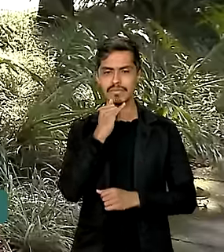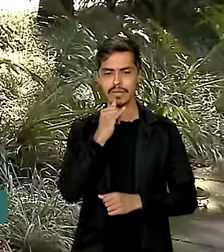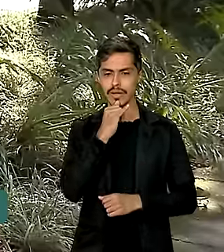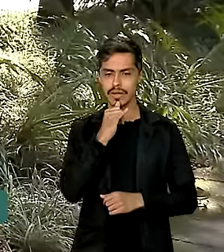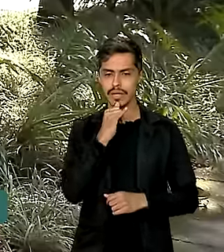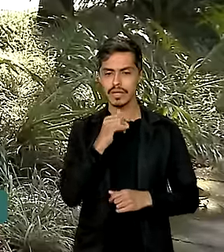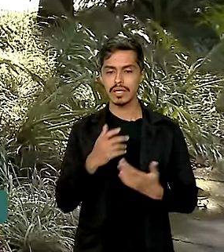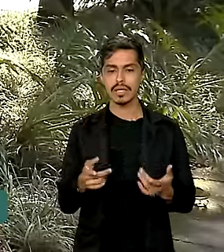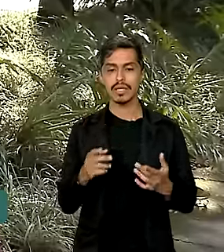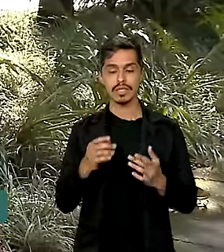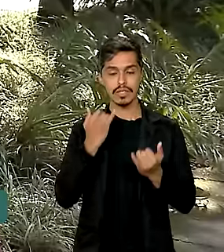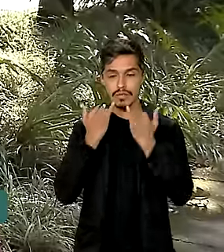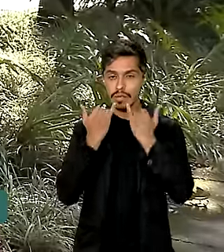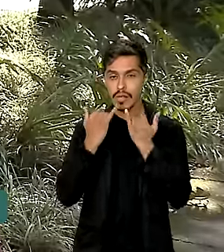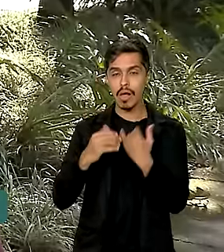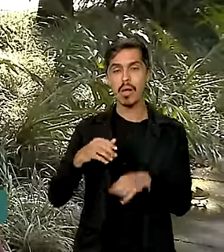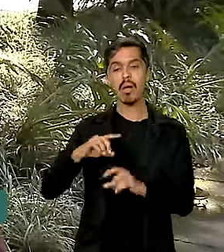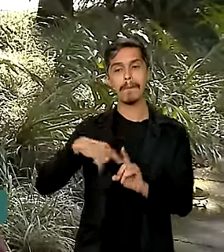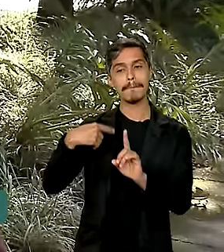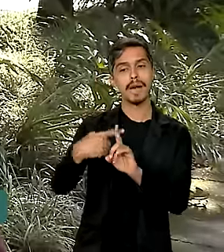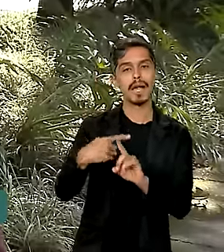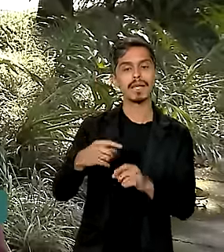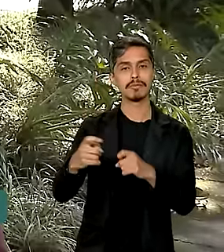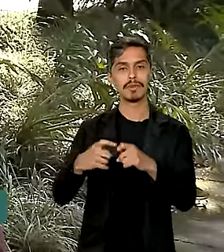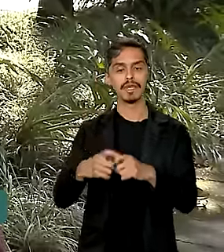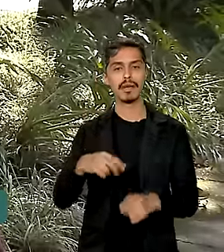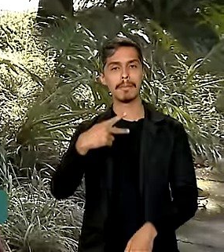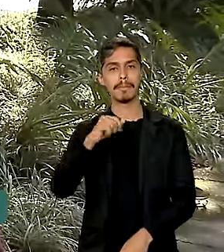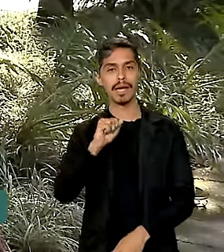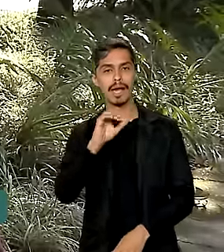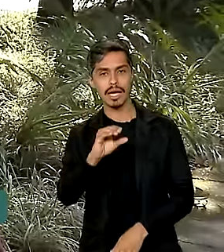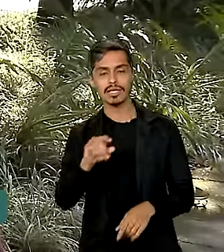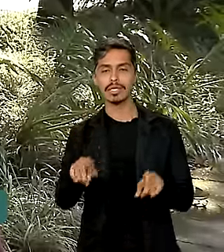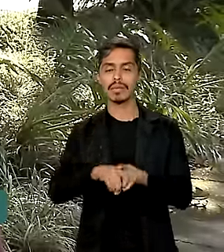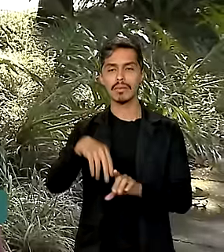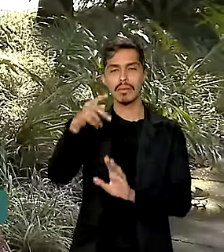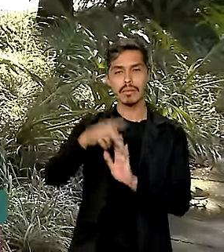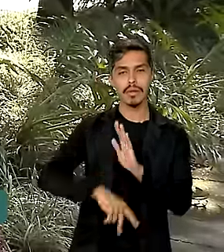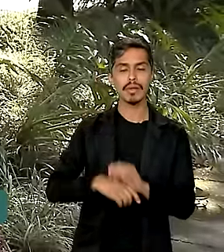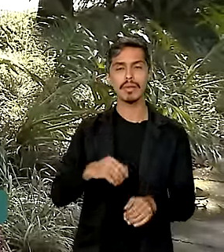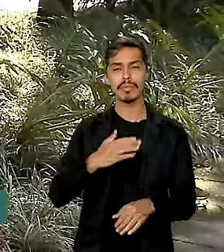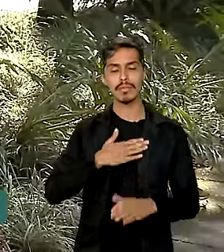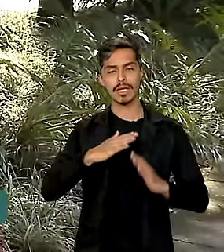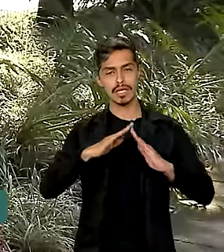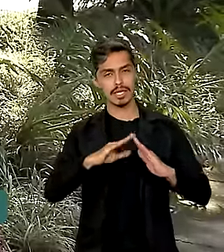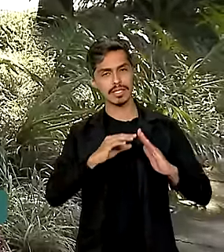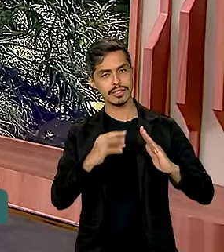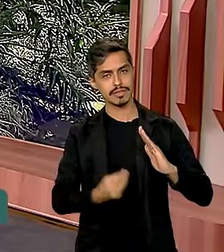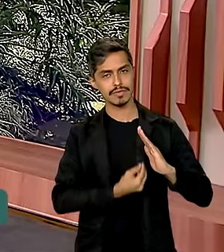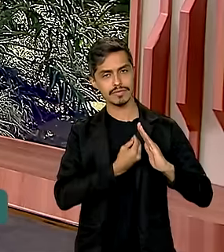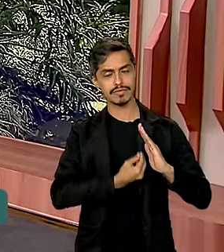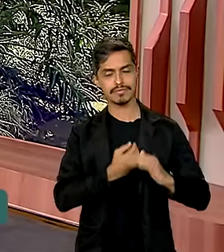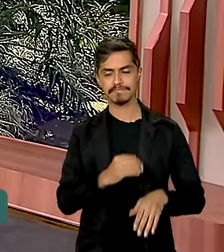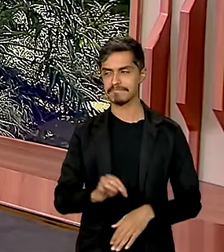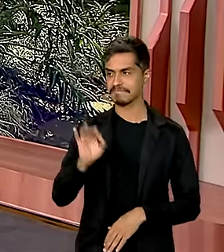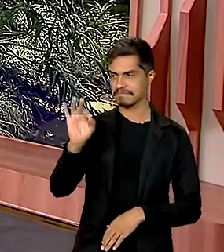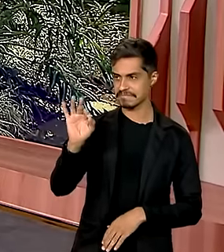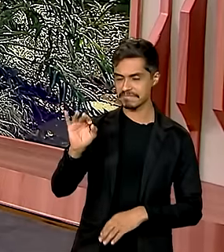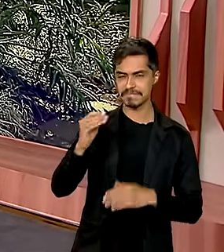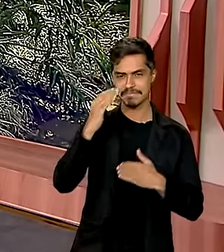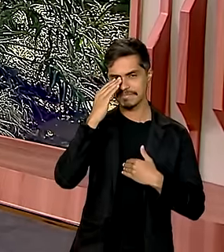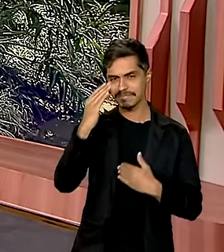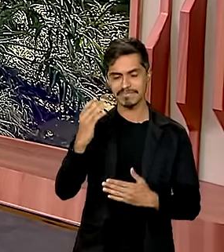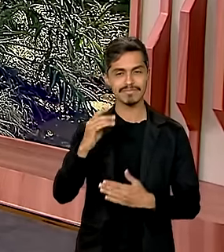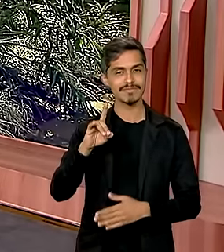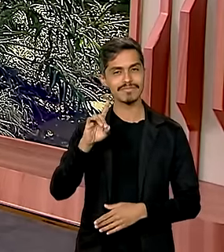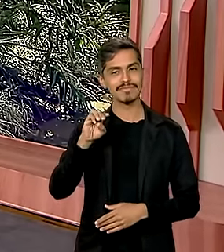relacionadas ao Mais Médico, ao PAC e também ao programa Minha Casa Minha Vida. Vanessa. É isso mesmo, Dimas.